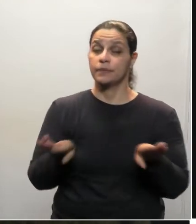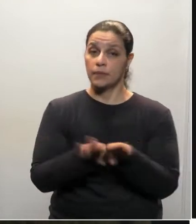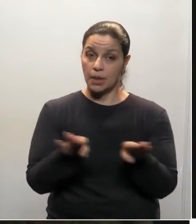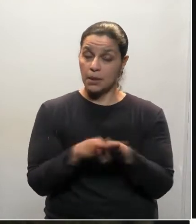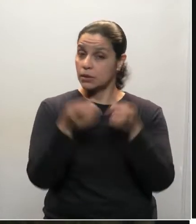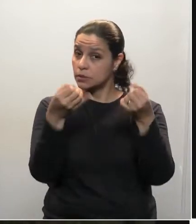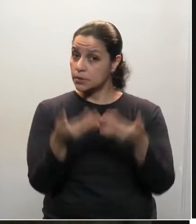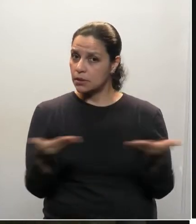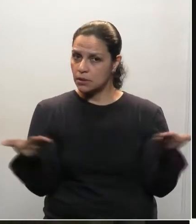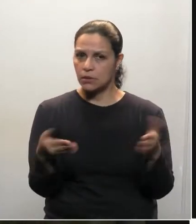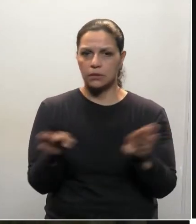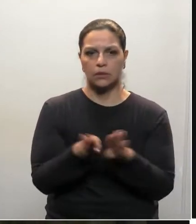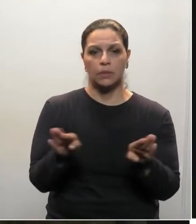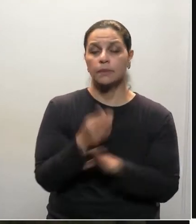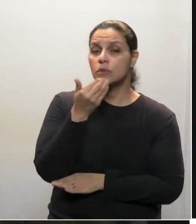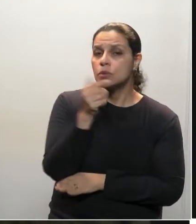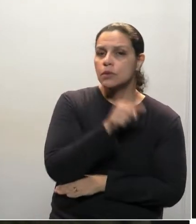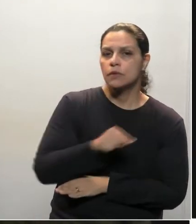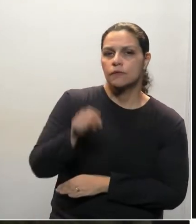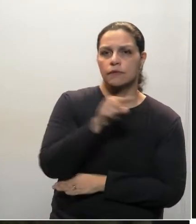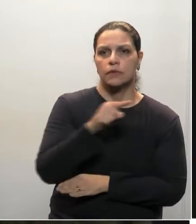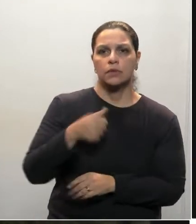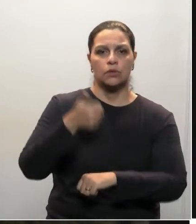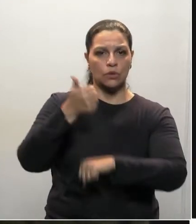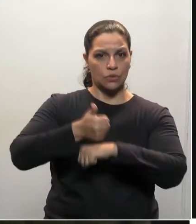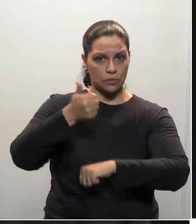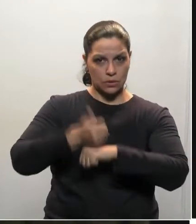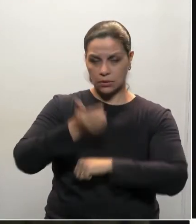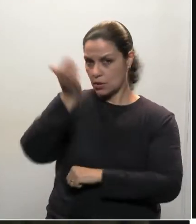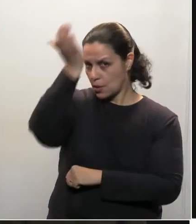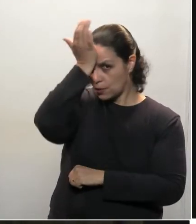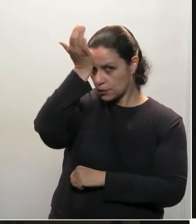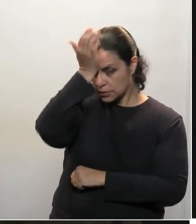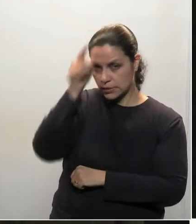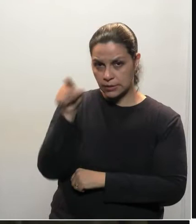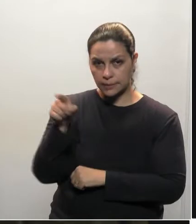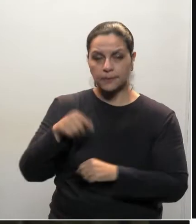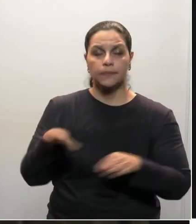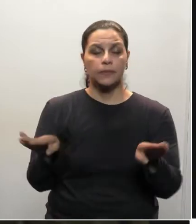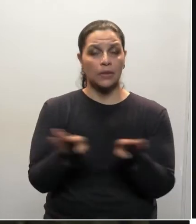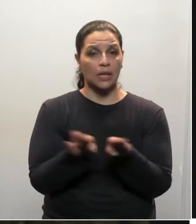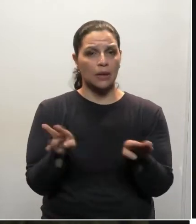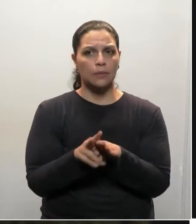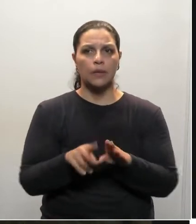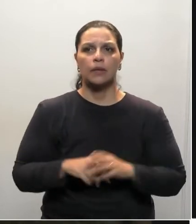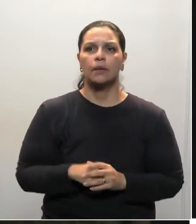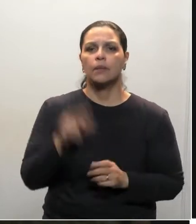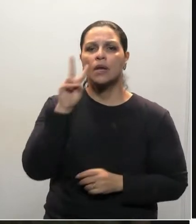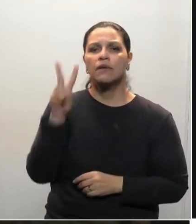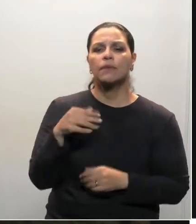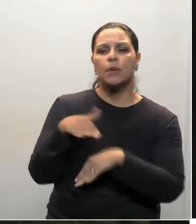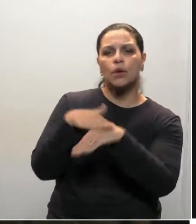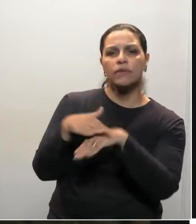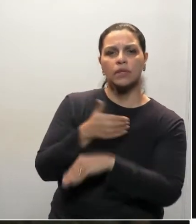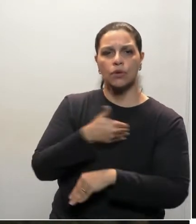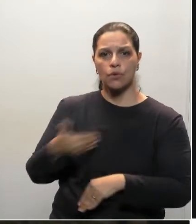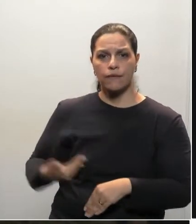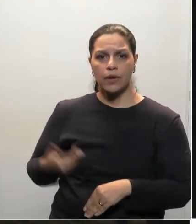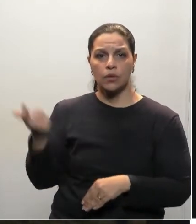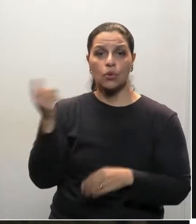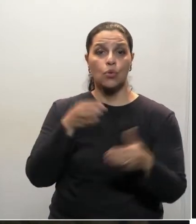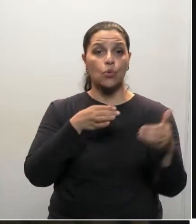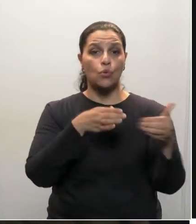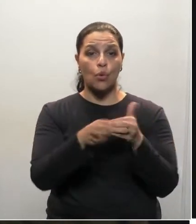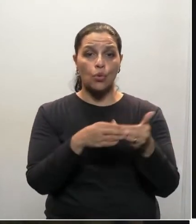comentar aqui, pedir até ao nosso líder, o SEIN, para ver com o nosso governador a agilização do